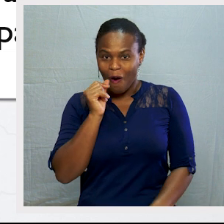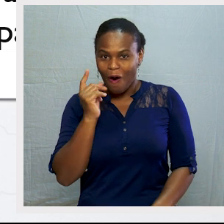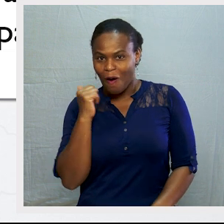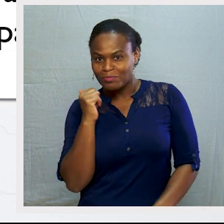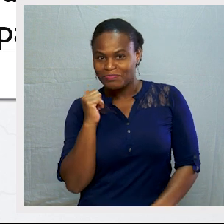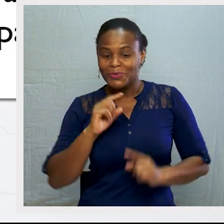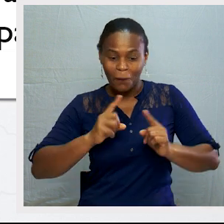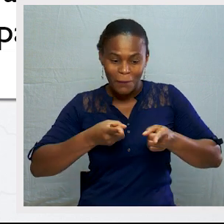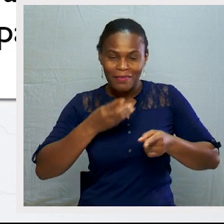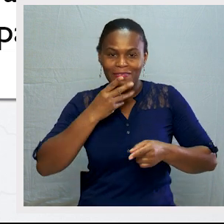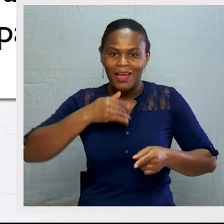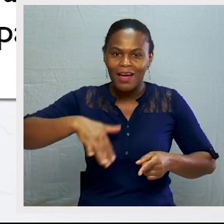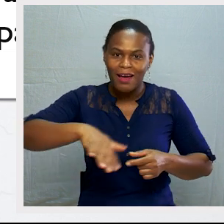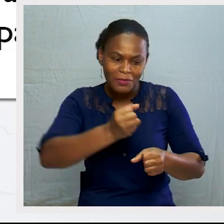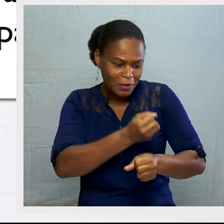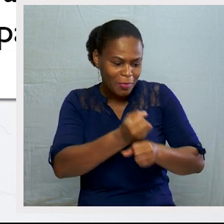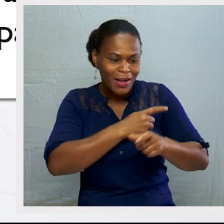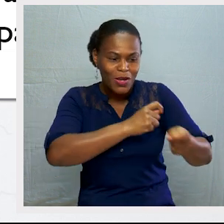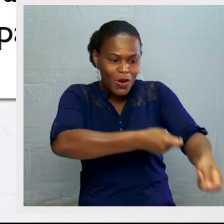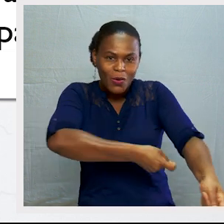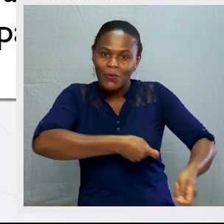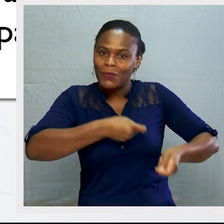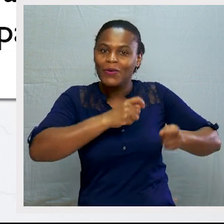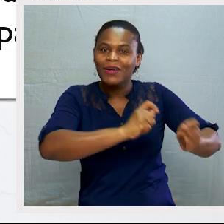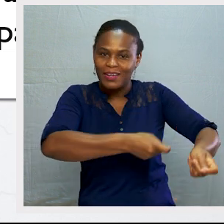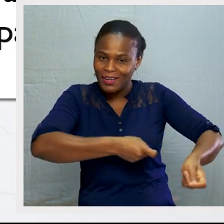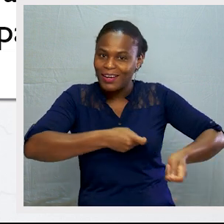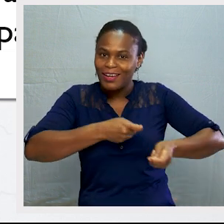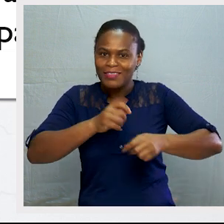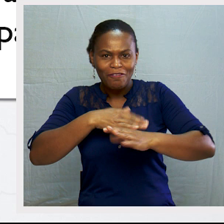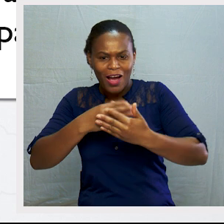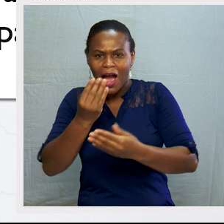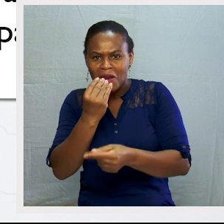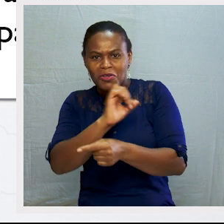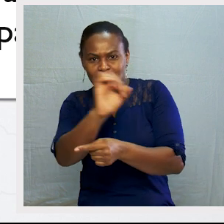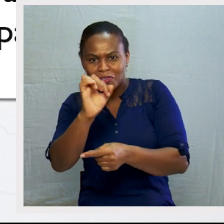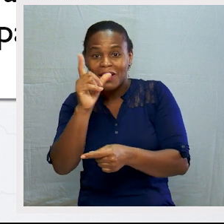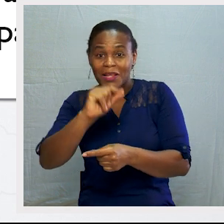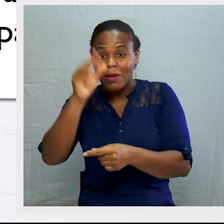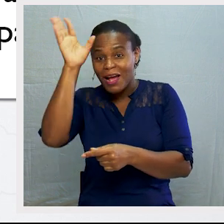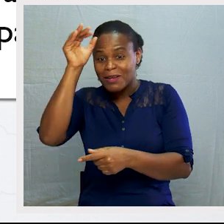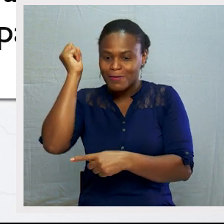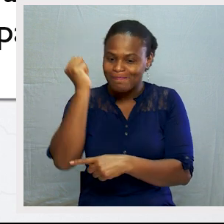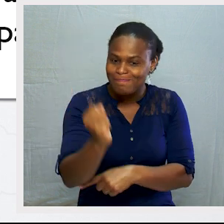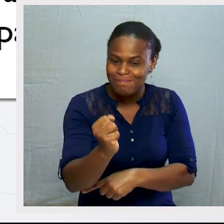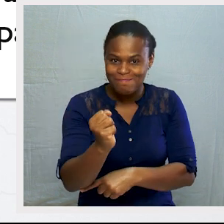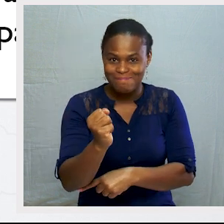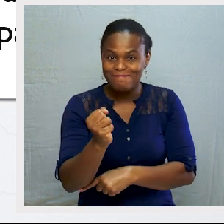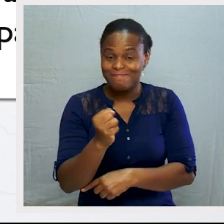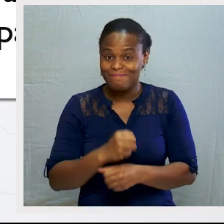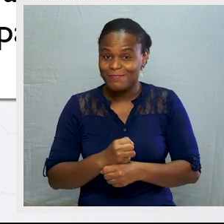Eles começaram a cultivar a terra, a produzir os alimentos e a caçar. Aí,